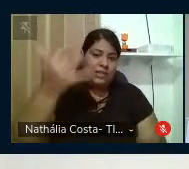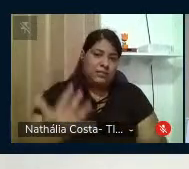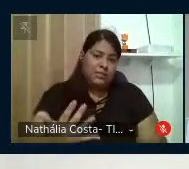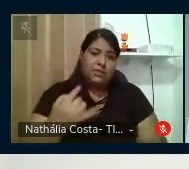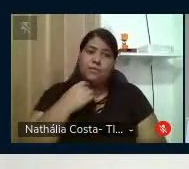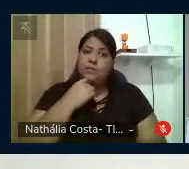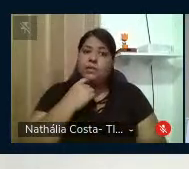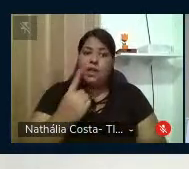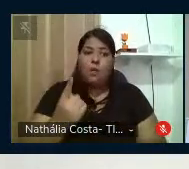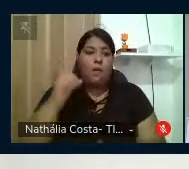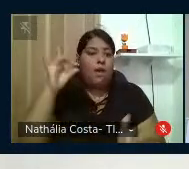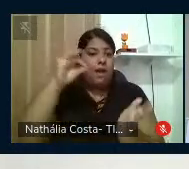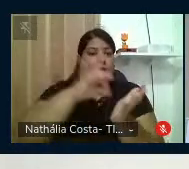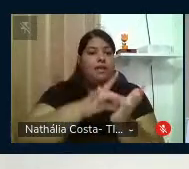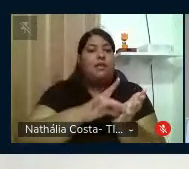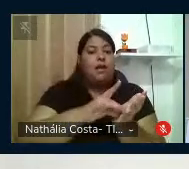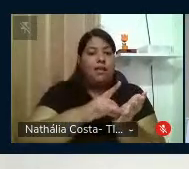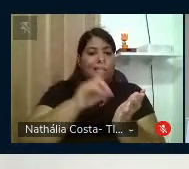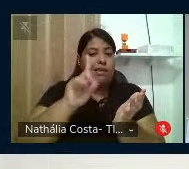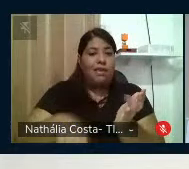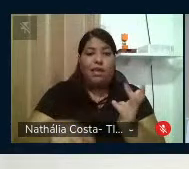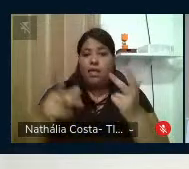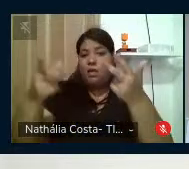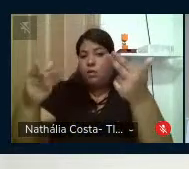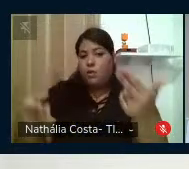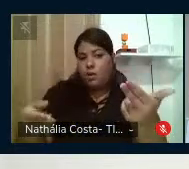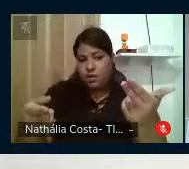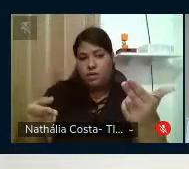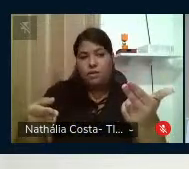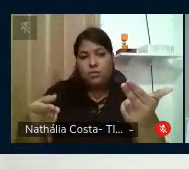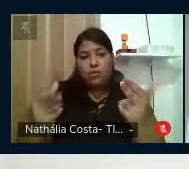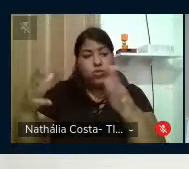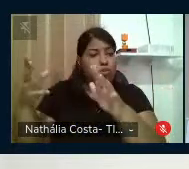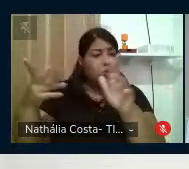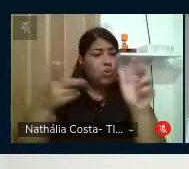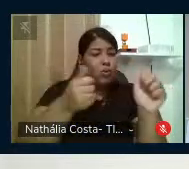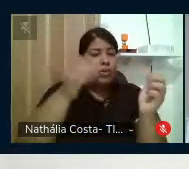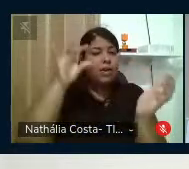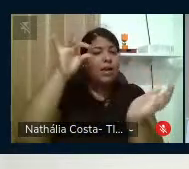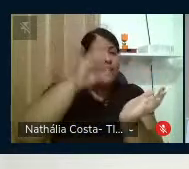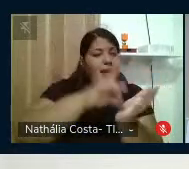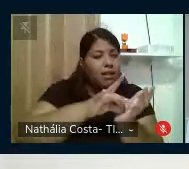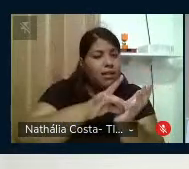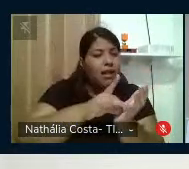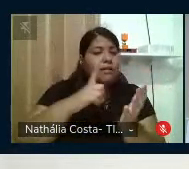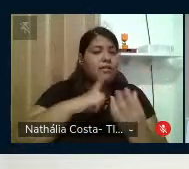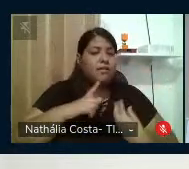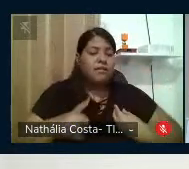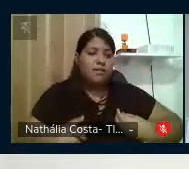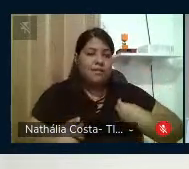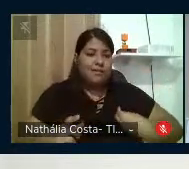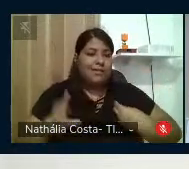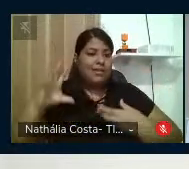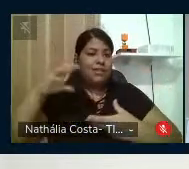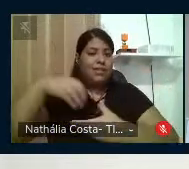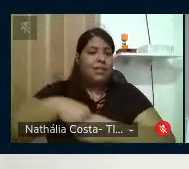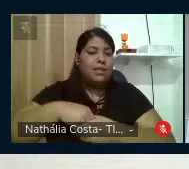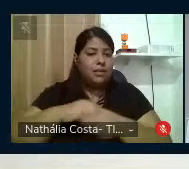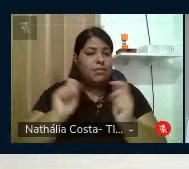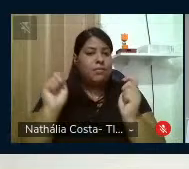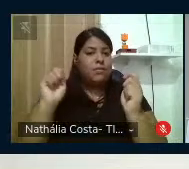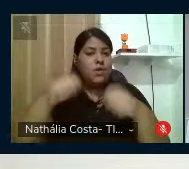Nenhuma realidade é a si mesmo. Toda realidade está